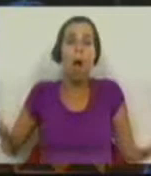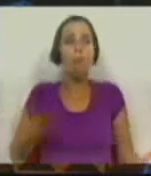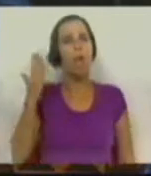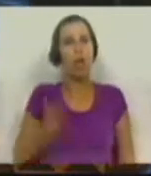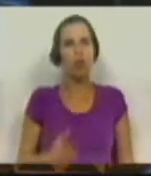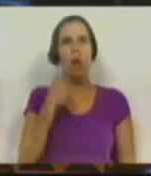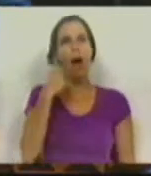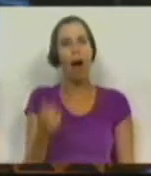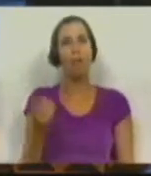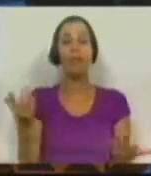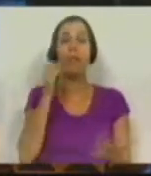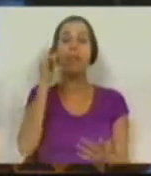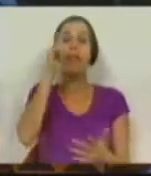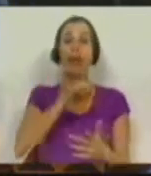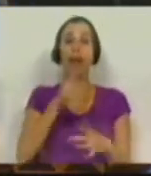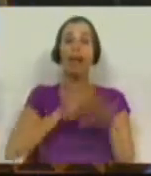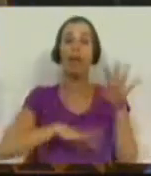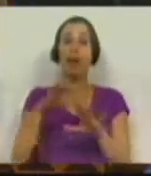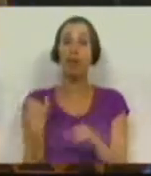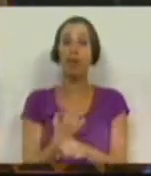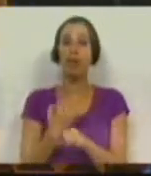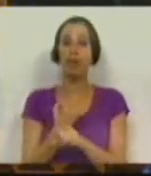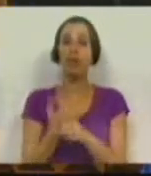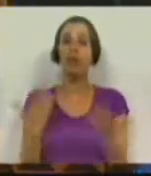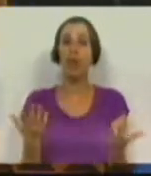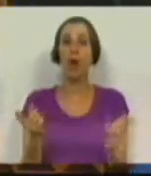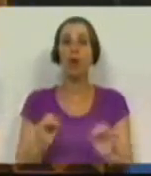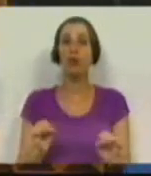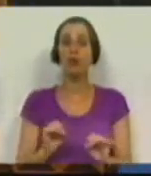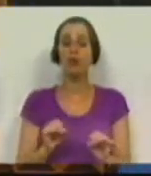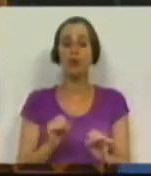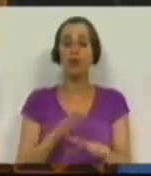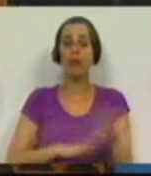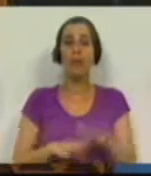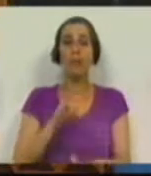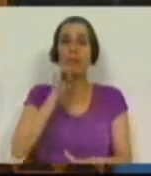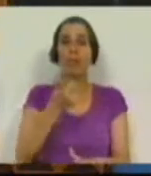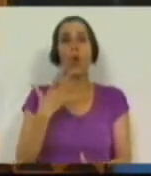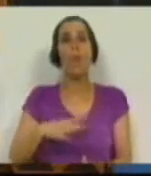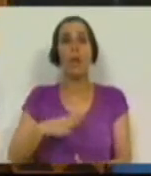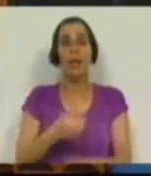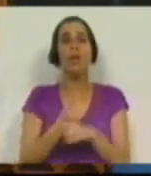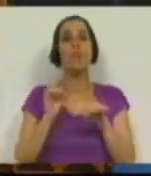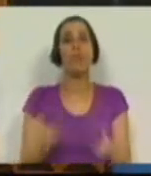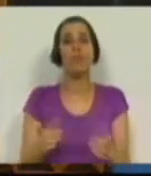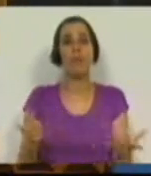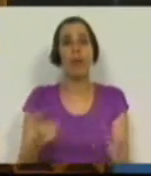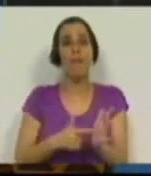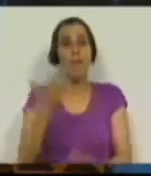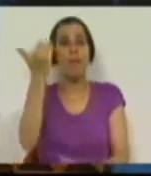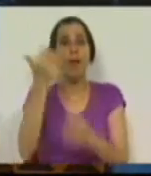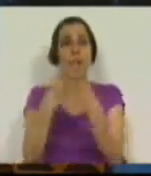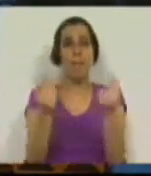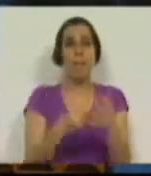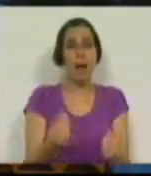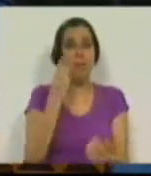justo reconhecer que quem desempenhou funções, eventualmente, não as terá podido desempenhar como queria, por crónica carência de meios,